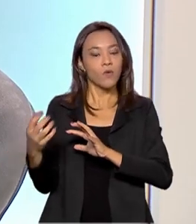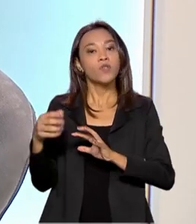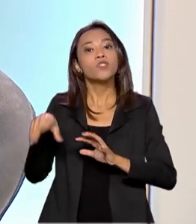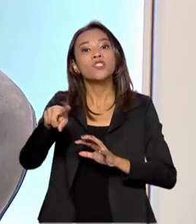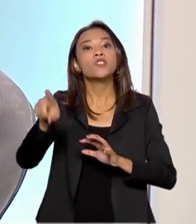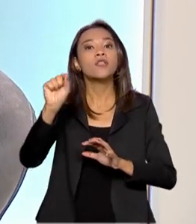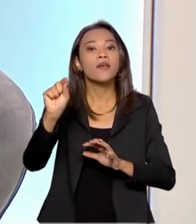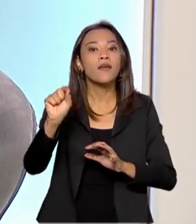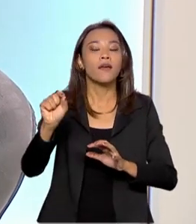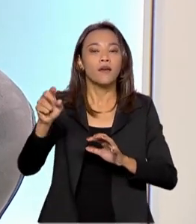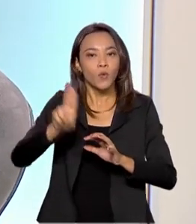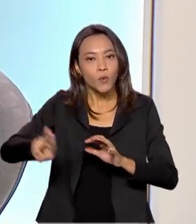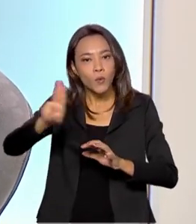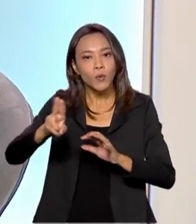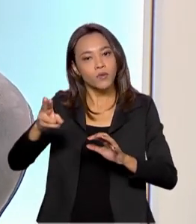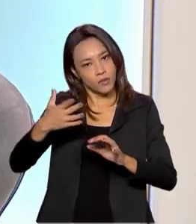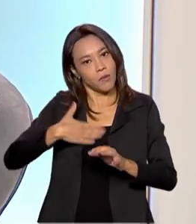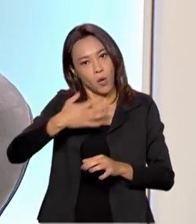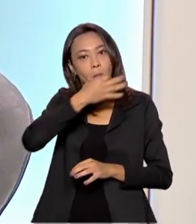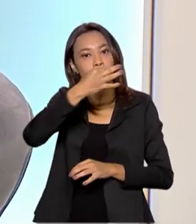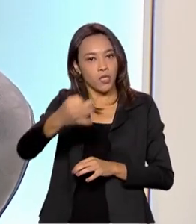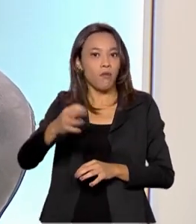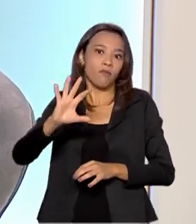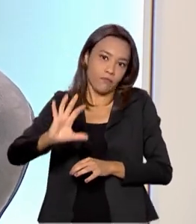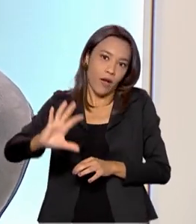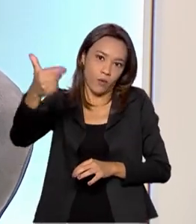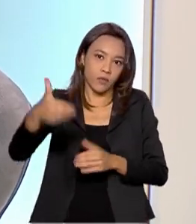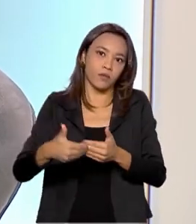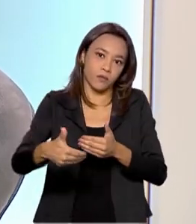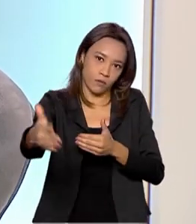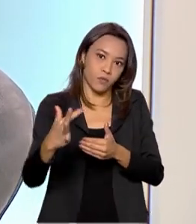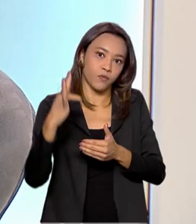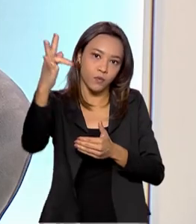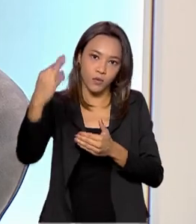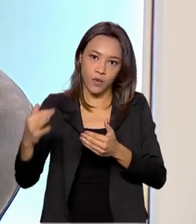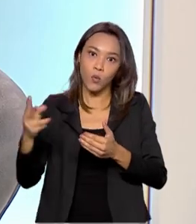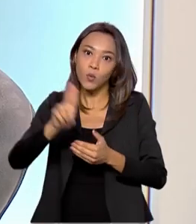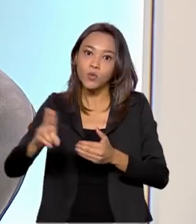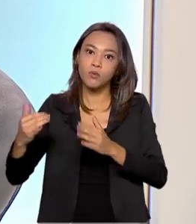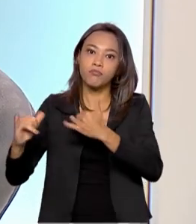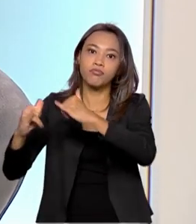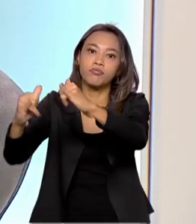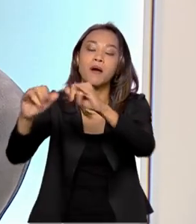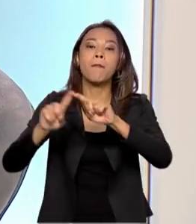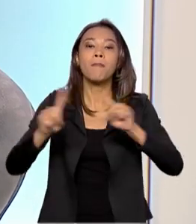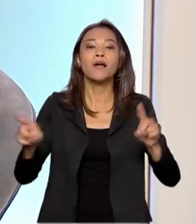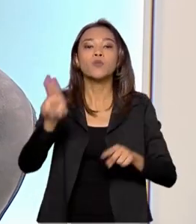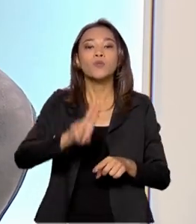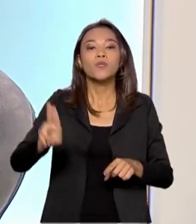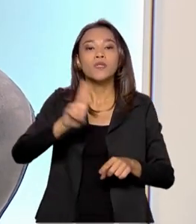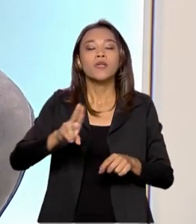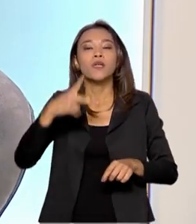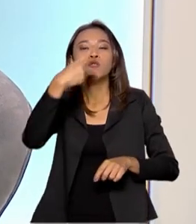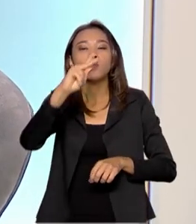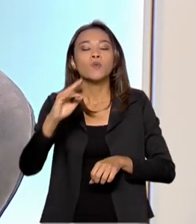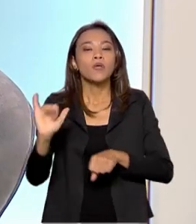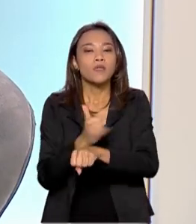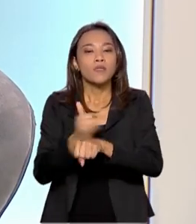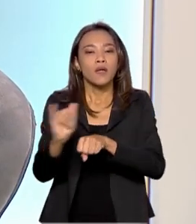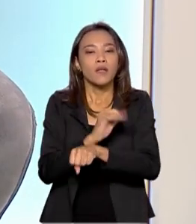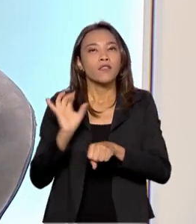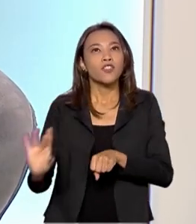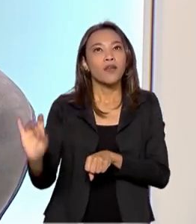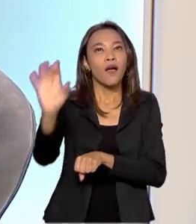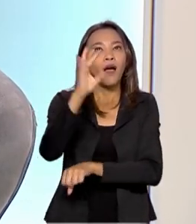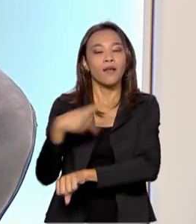frota, que é, na minha opinião, uma tendência irreversível, mas aproveitando as suas expertises. E qual é a expertise do